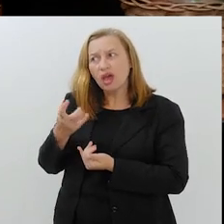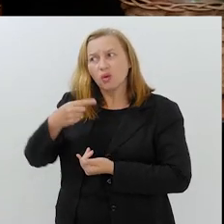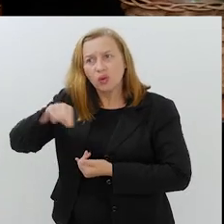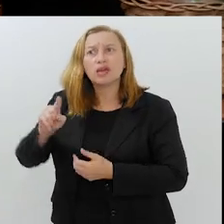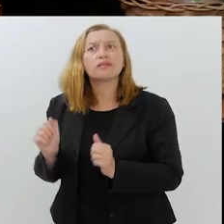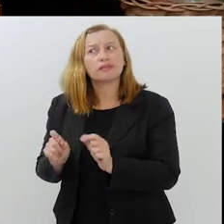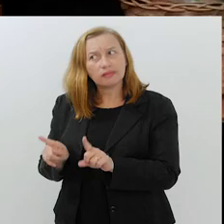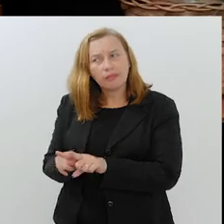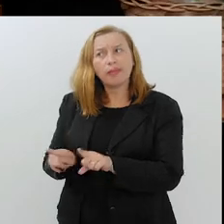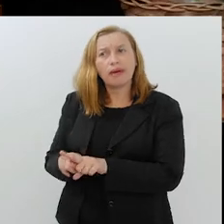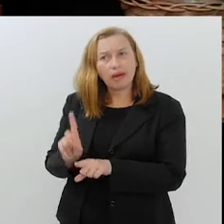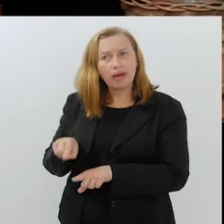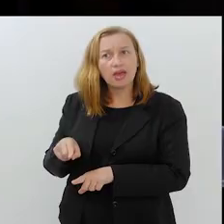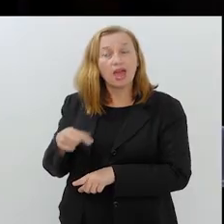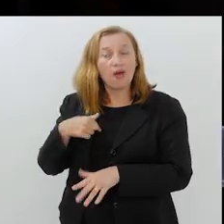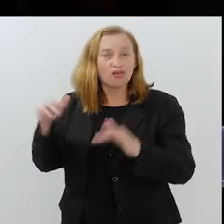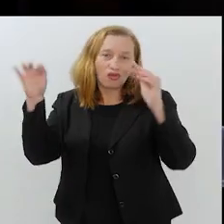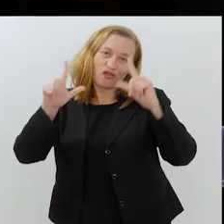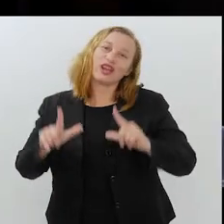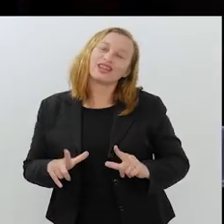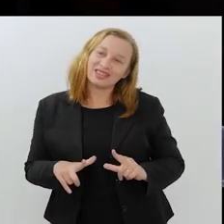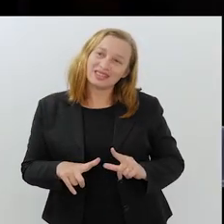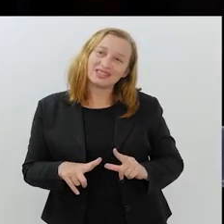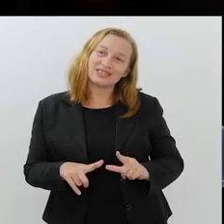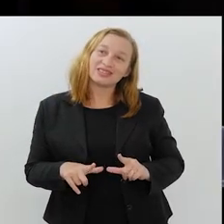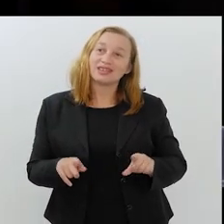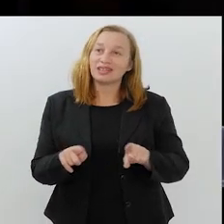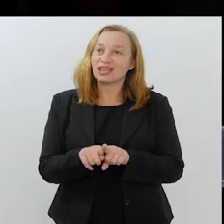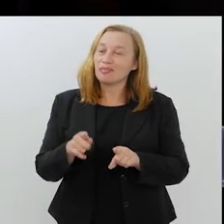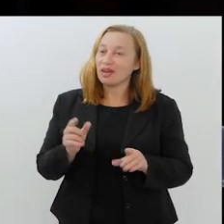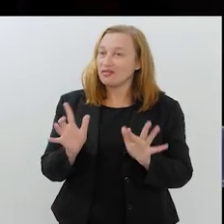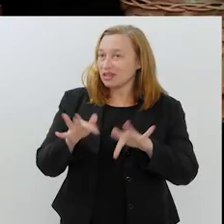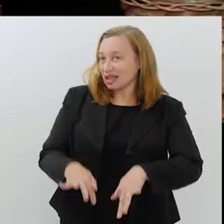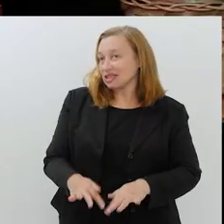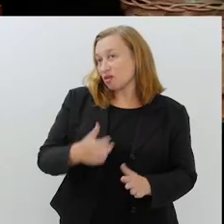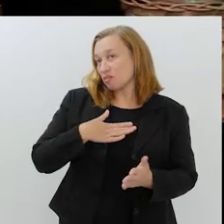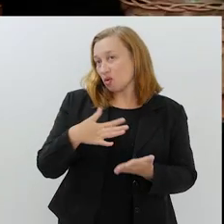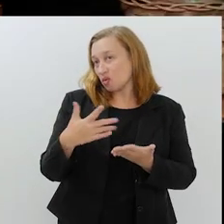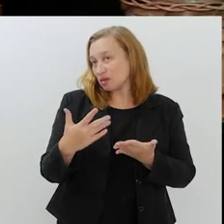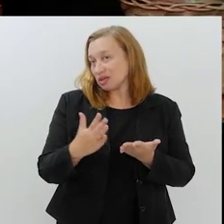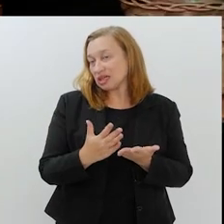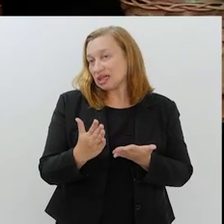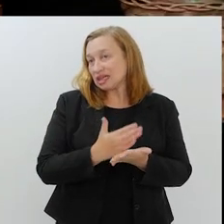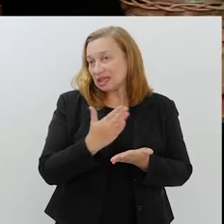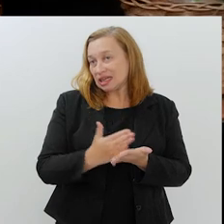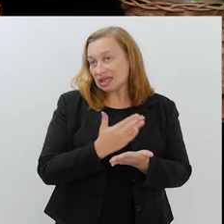não quero estar lá, não é, gente? Sim, sim, sim. Estou muito feliz. Eu também terminei o meu, enfim,